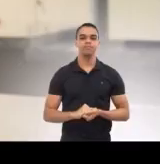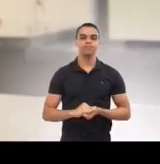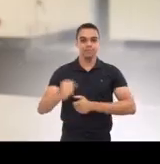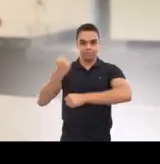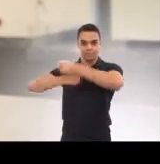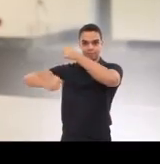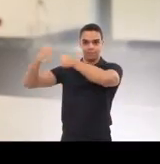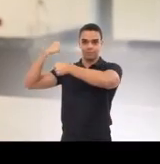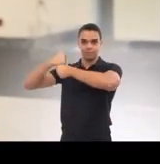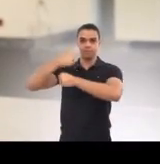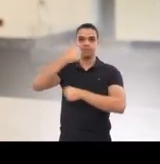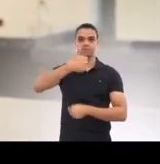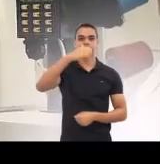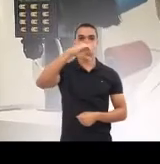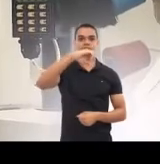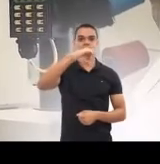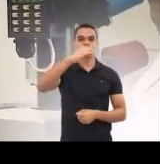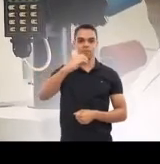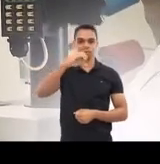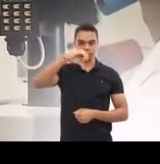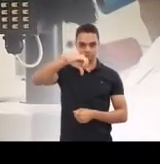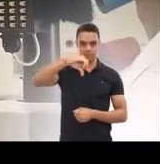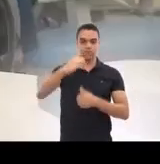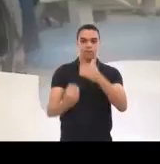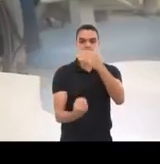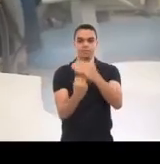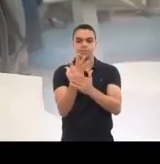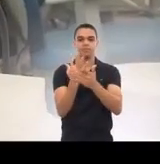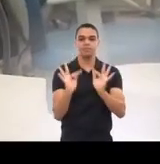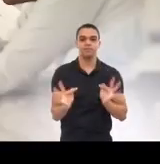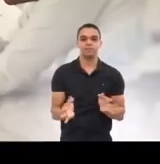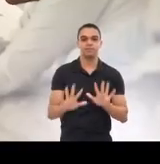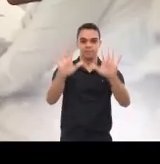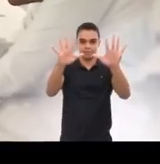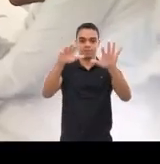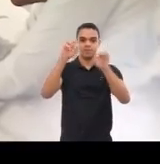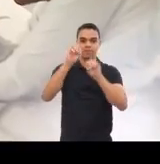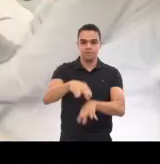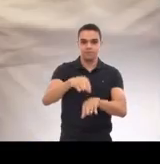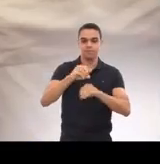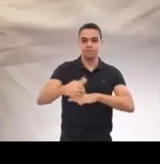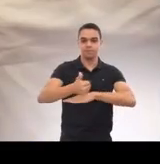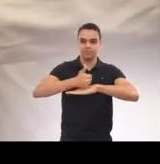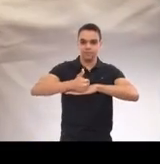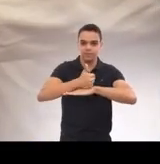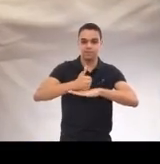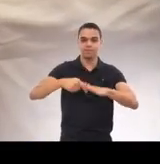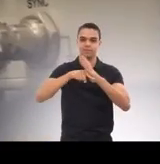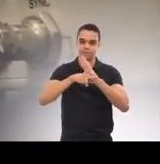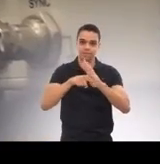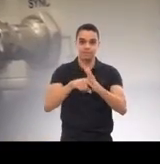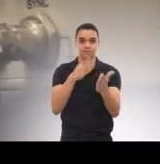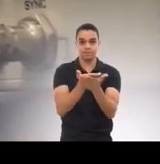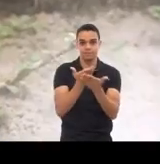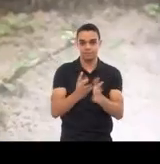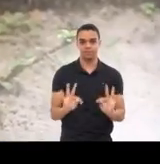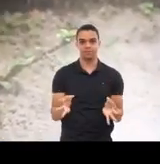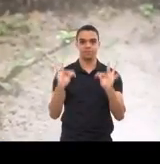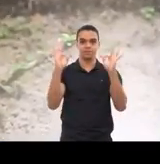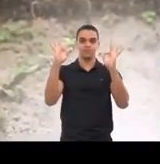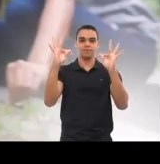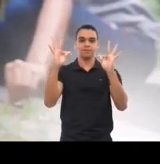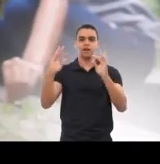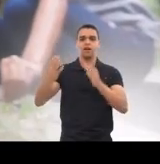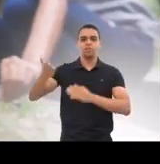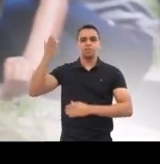E desde 1909, é isso que a Rede Federal de Educação Profissional, Científica e Tecnológica